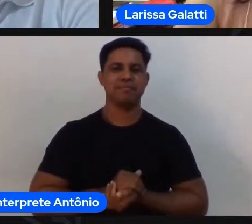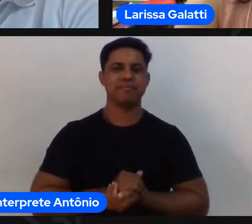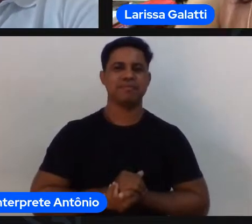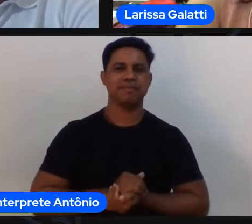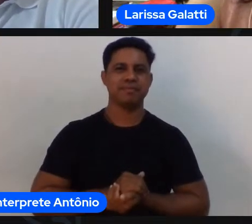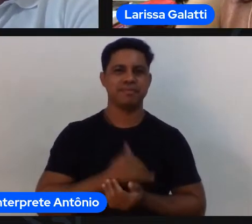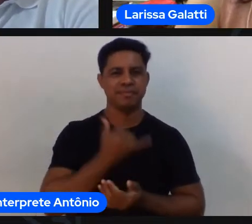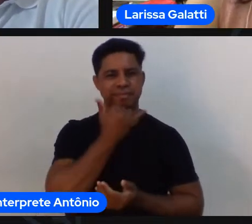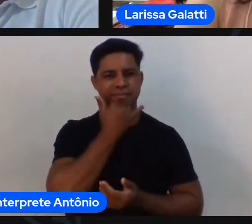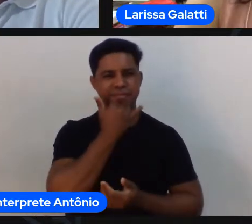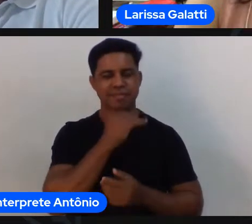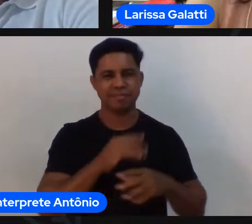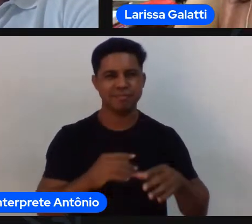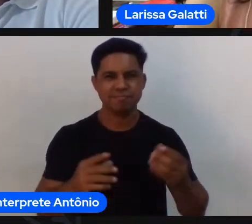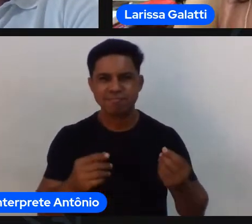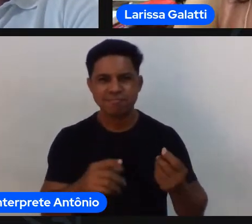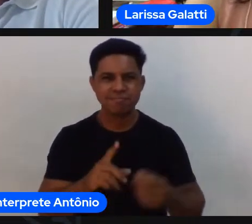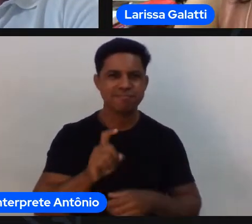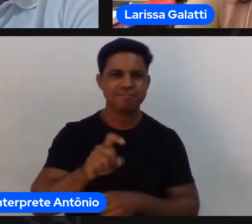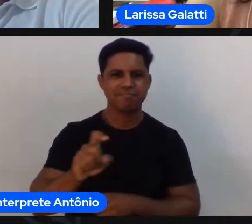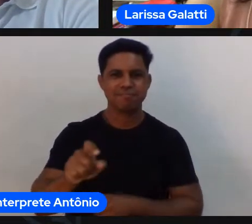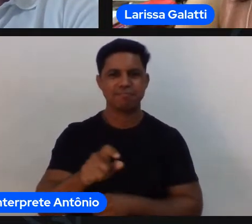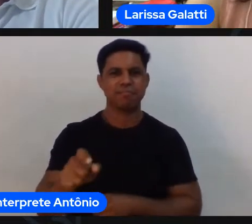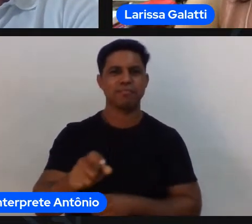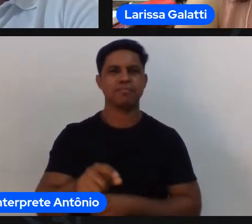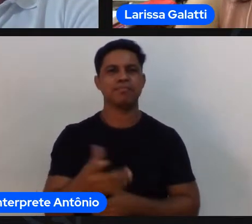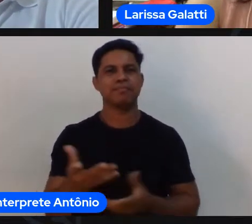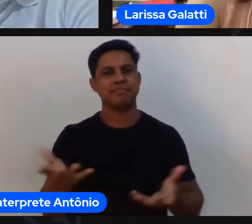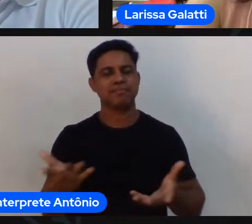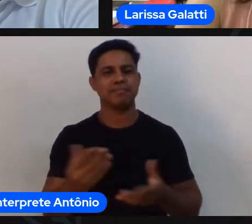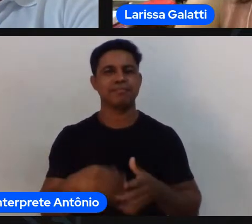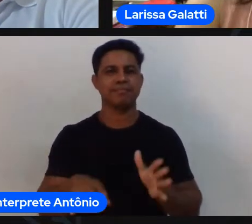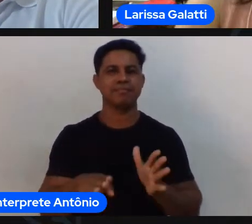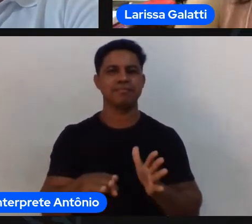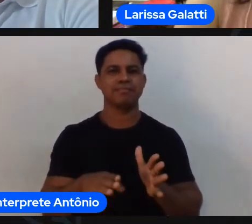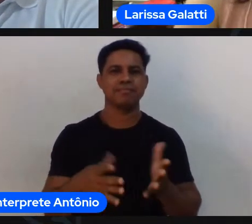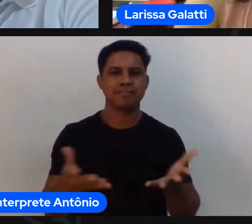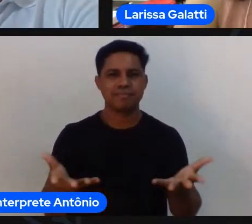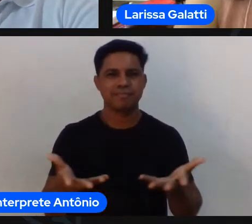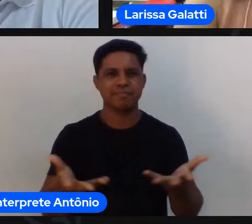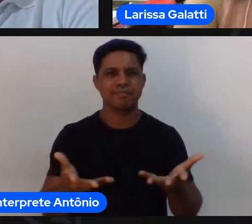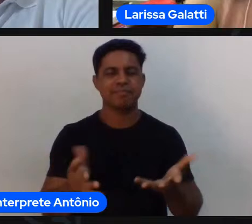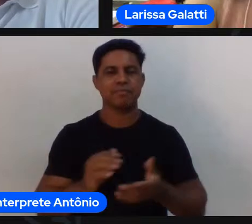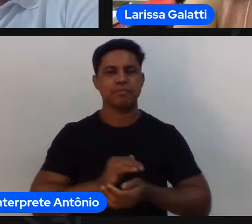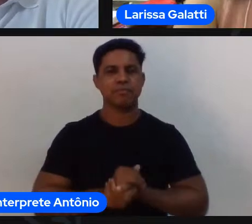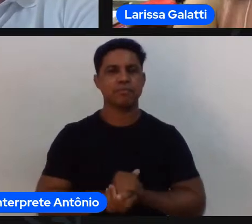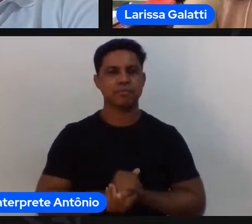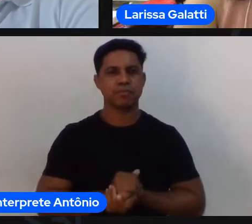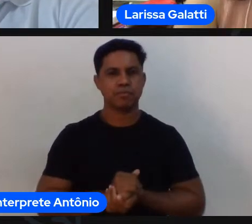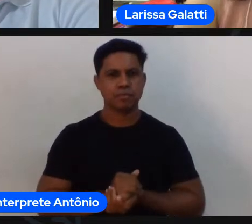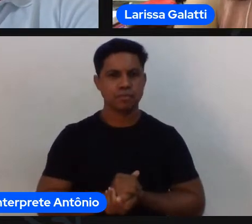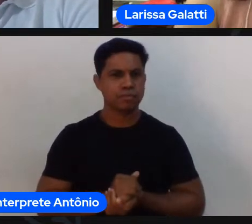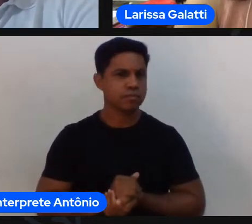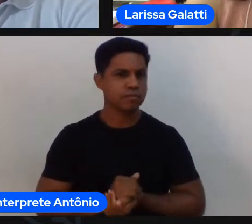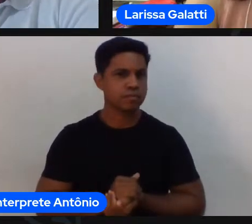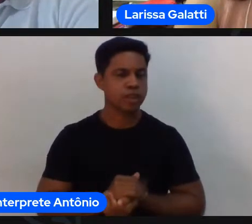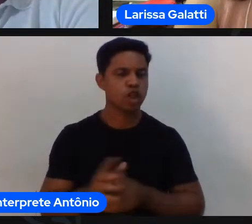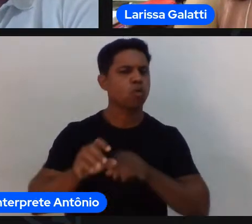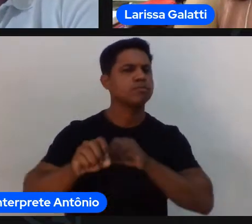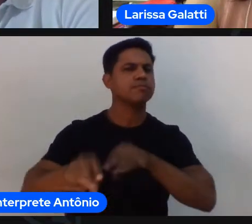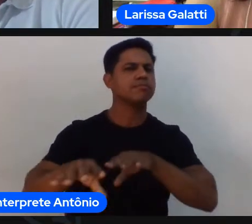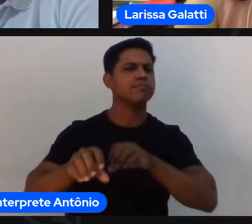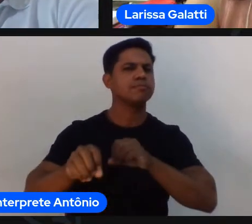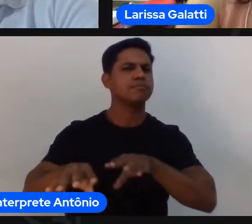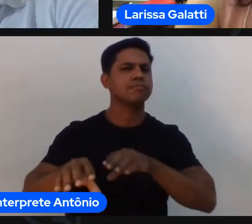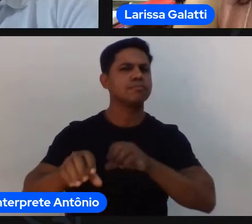tão bacana aqui tá chegando no final e eu já tô triste não é válido pra você ensinar na escola a partir de artigos